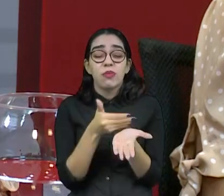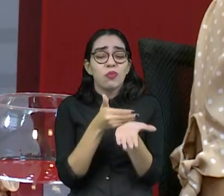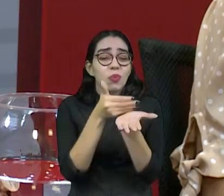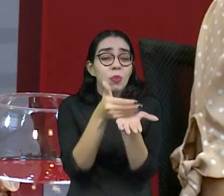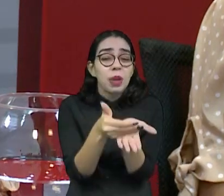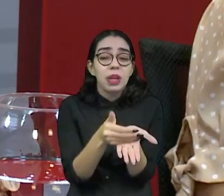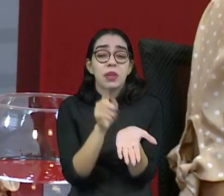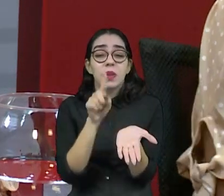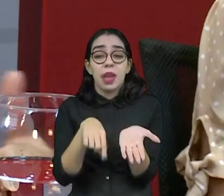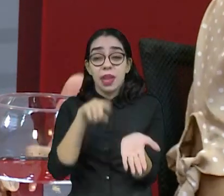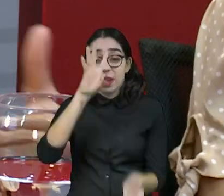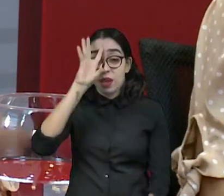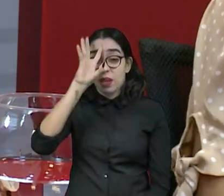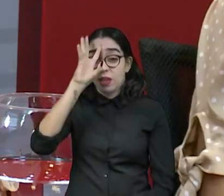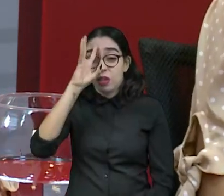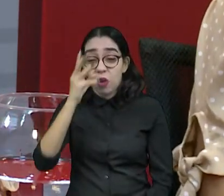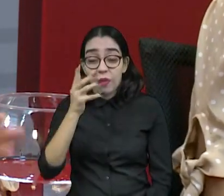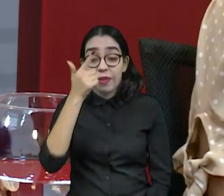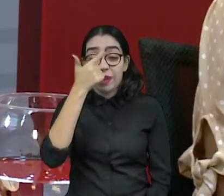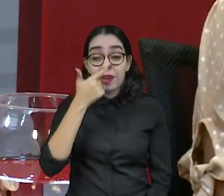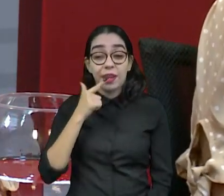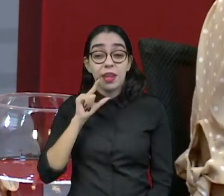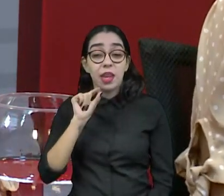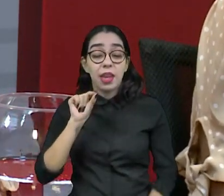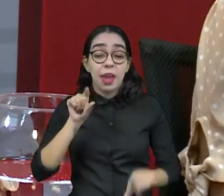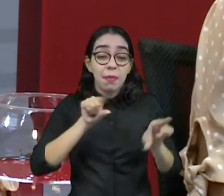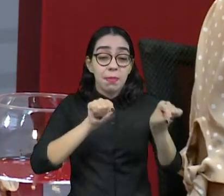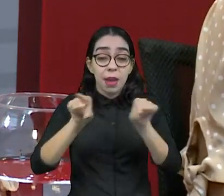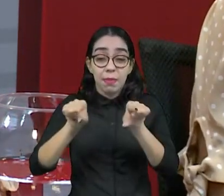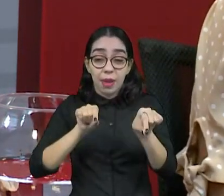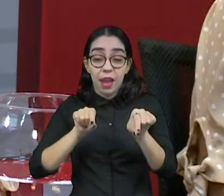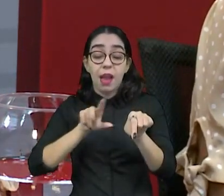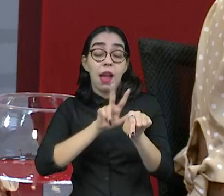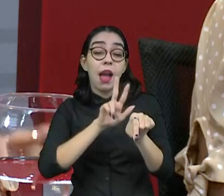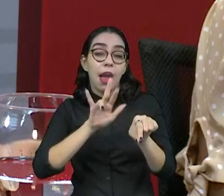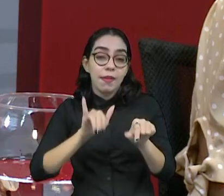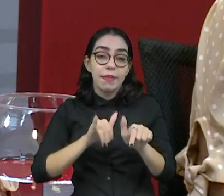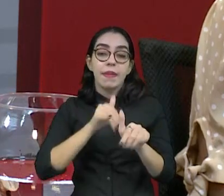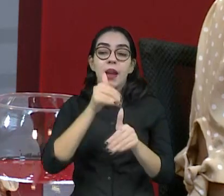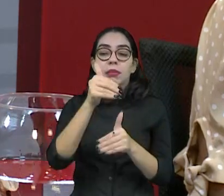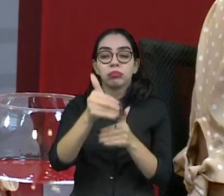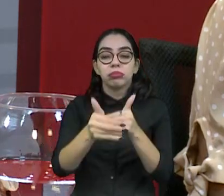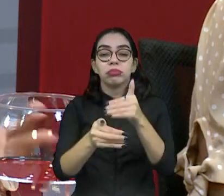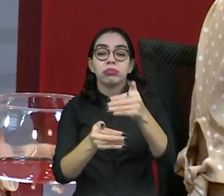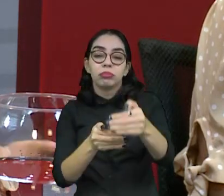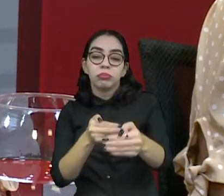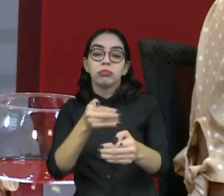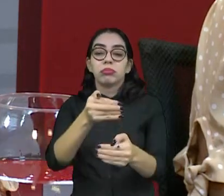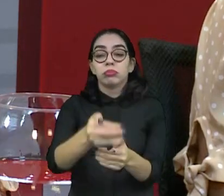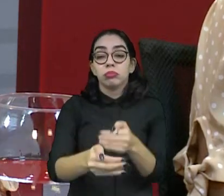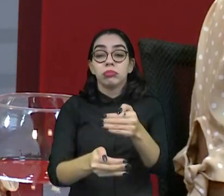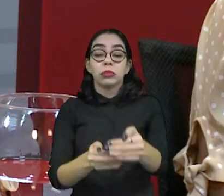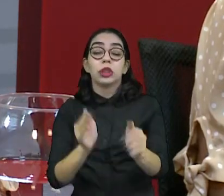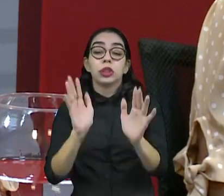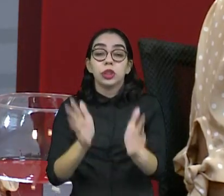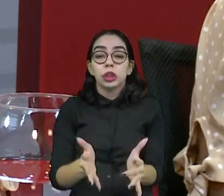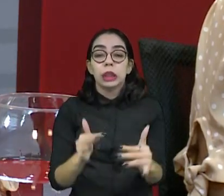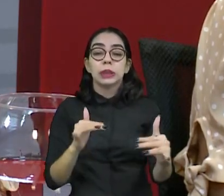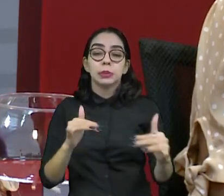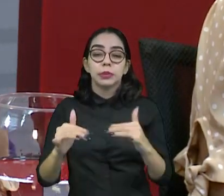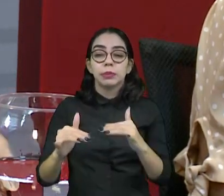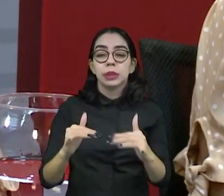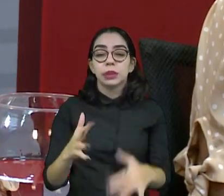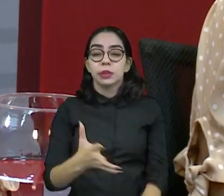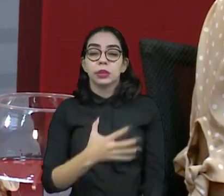essa decisão. Depois disso, todas as outras são luz no caminho para você saber como é que você faz a campanha, como é que está o movimento dos